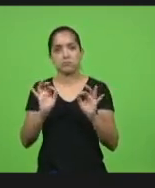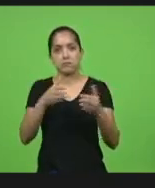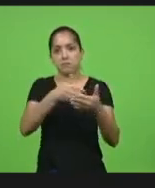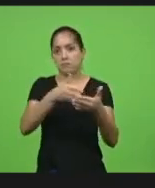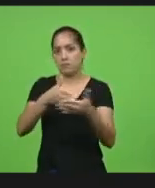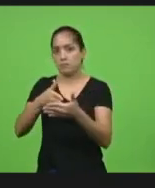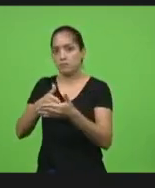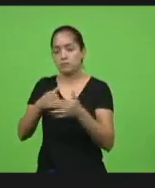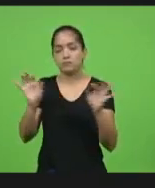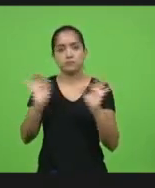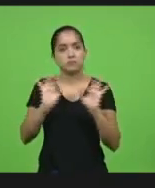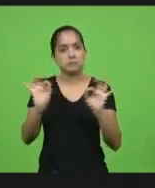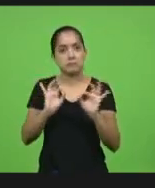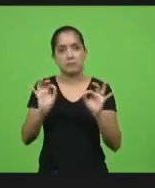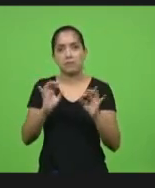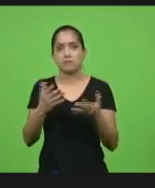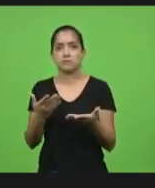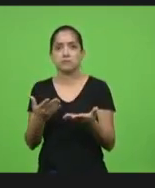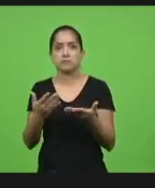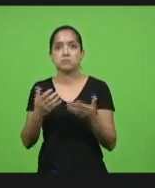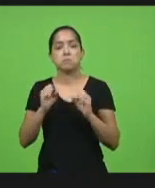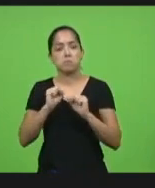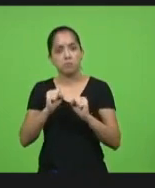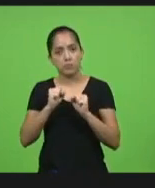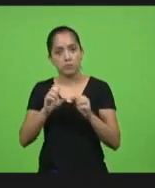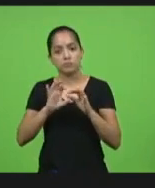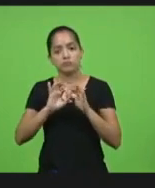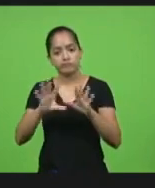ninguém amarrando a mão de governador vá lá compre distribui